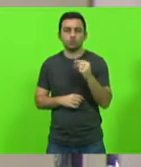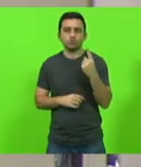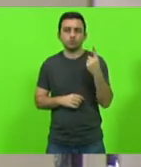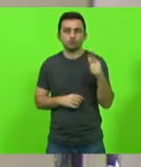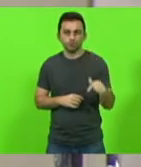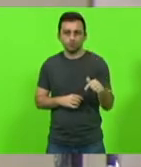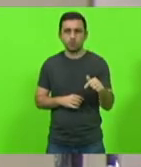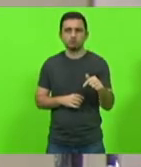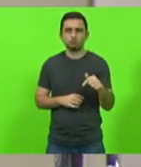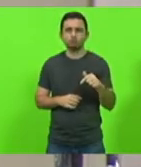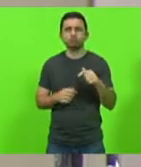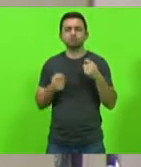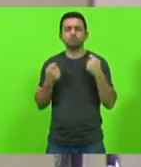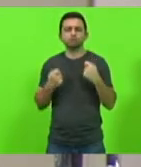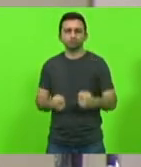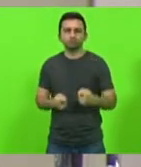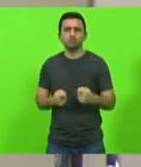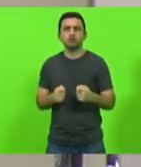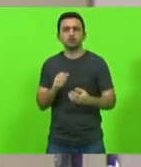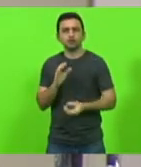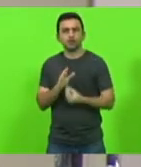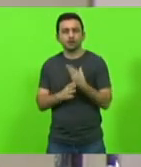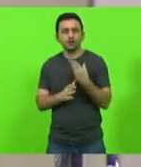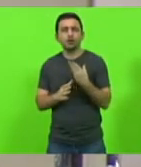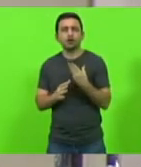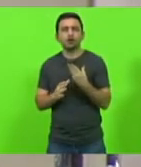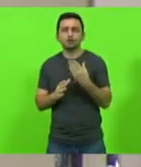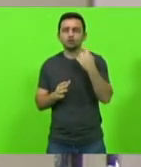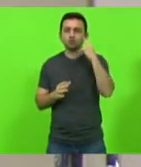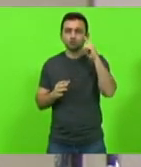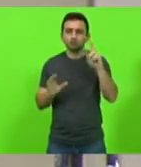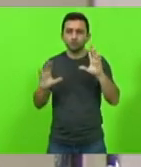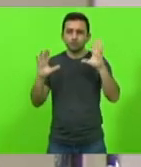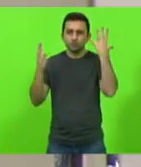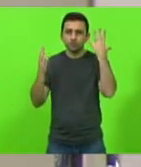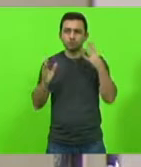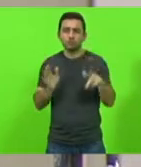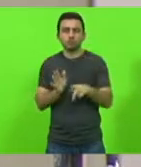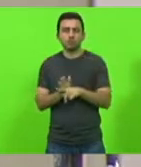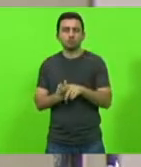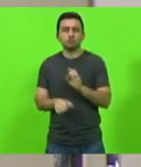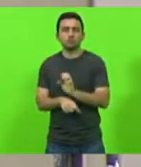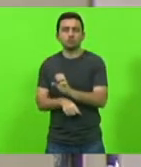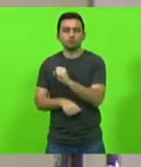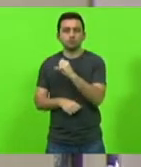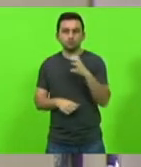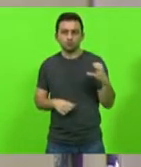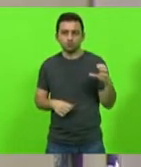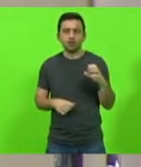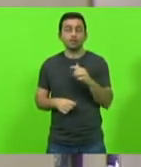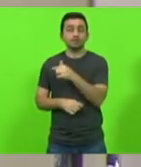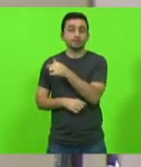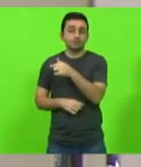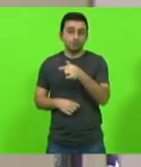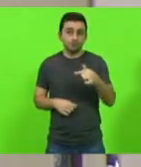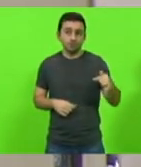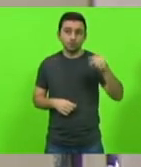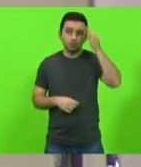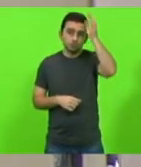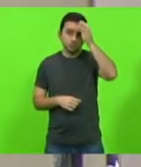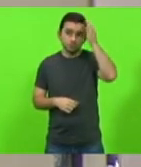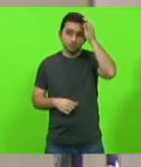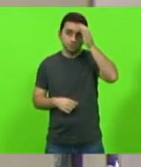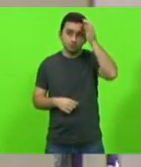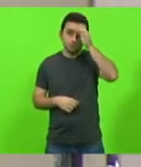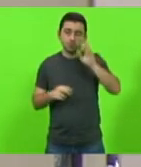leis que dispõe sobre a instituição de datas festivas alusivas no âmbito do estado de Santa Catarina para instituir a semana de conscientização sobre